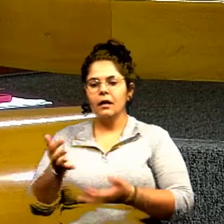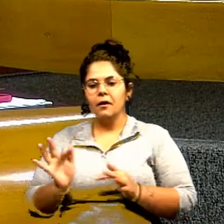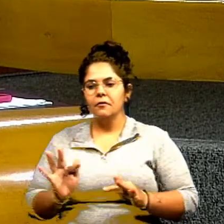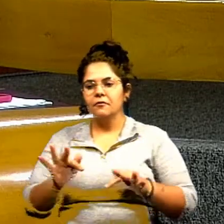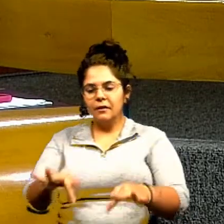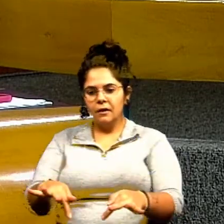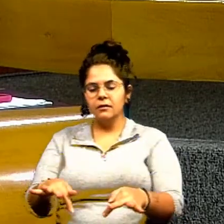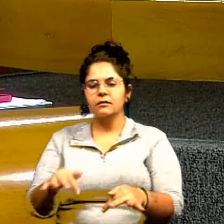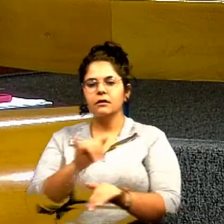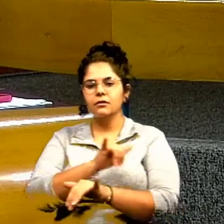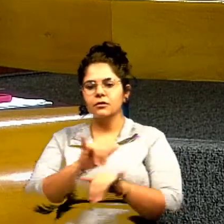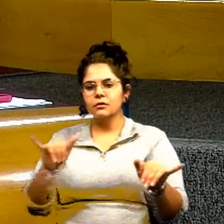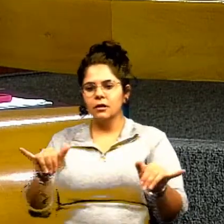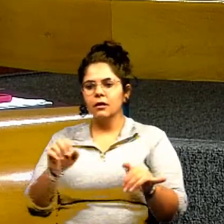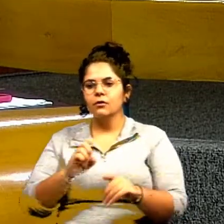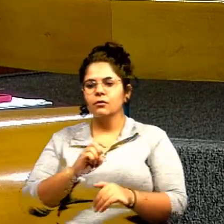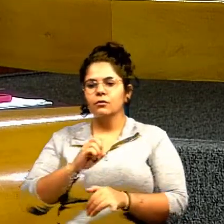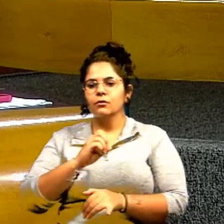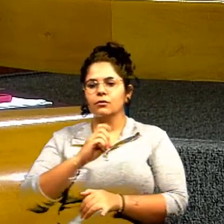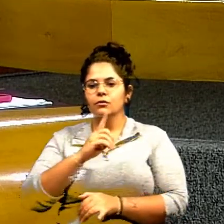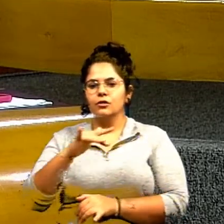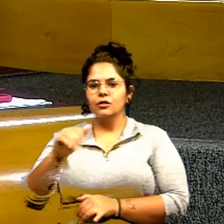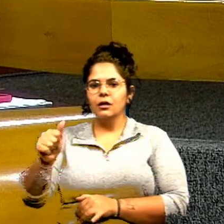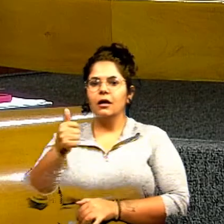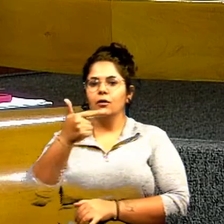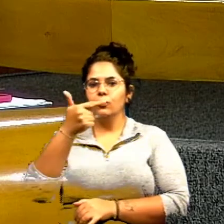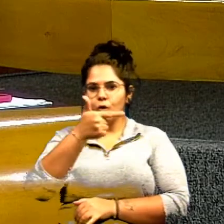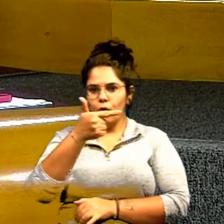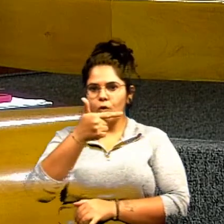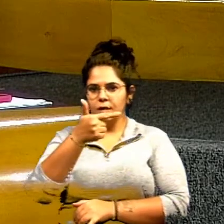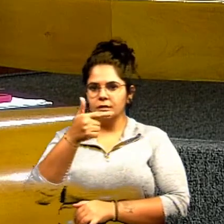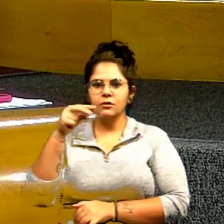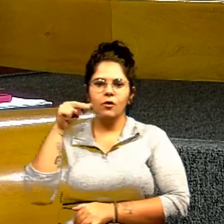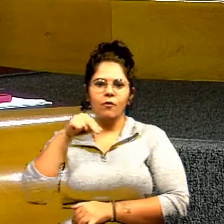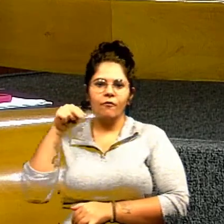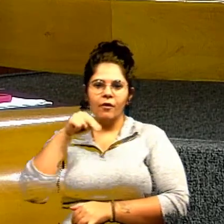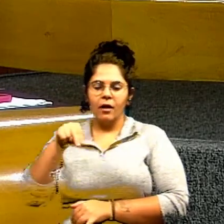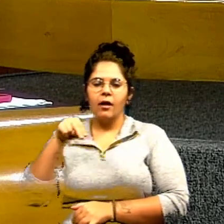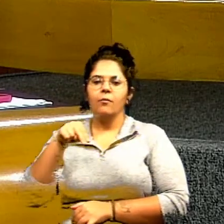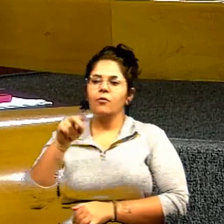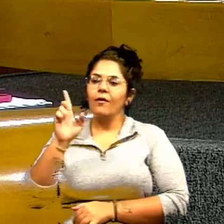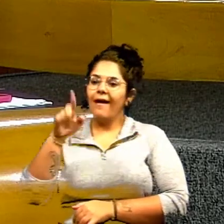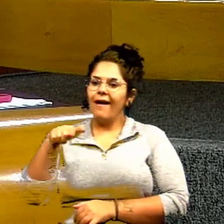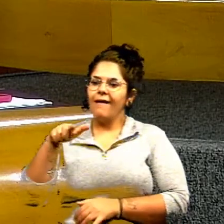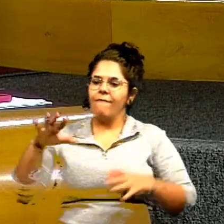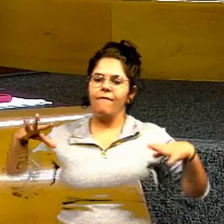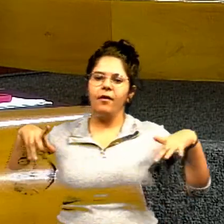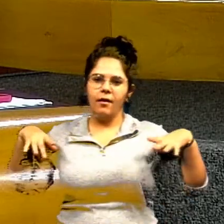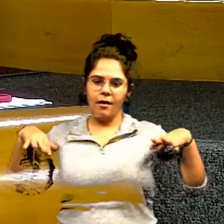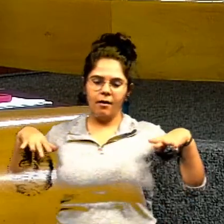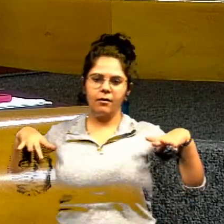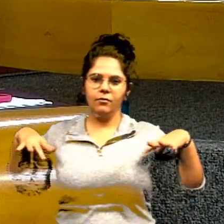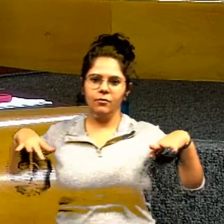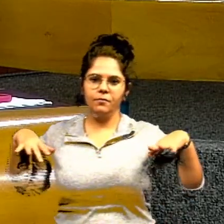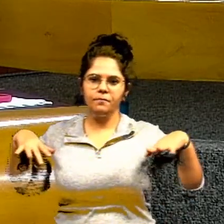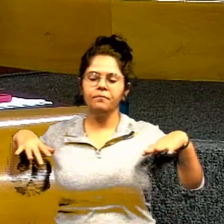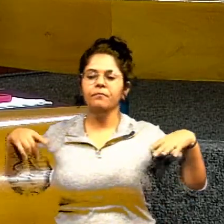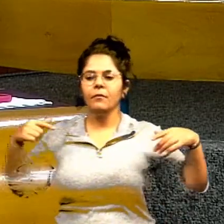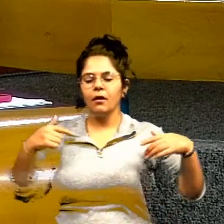finalizar dizendo que no dia 2 é o feriado de finados eu quero aqui me manifestar